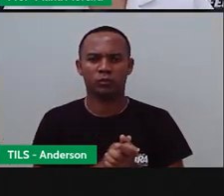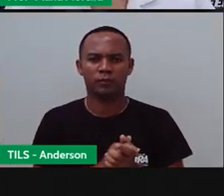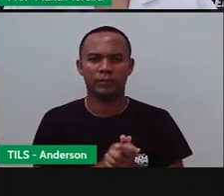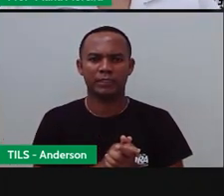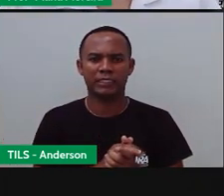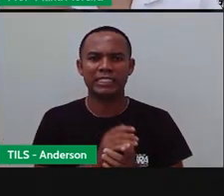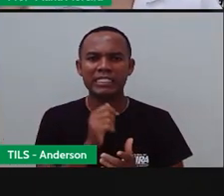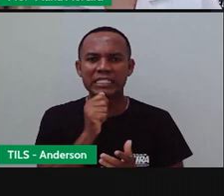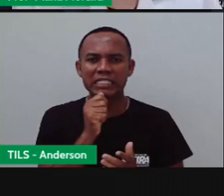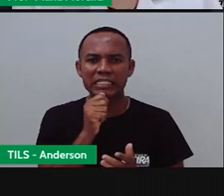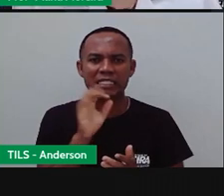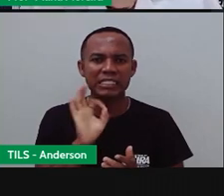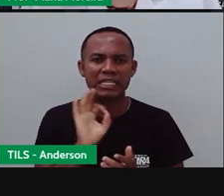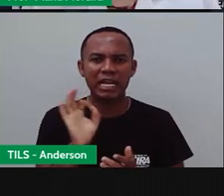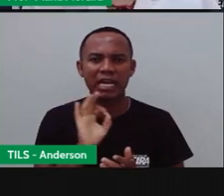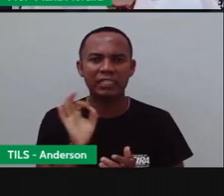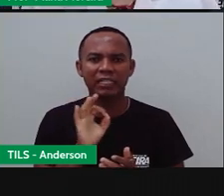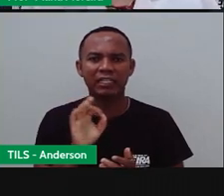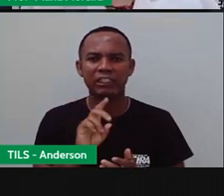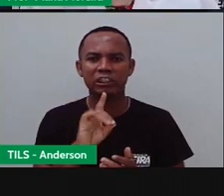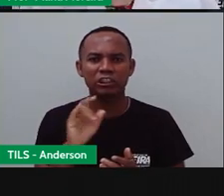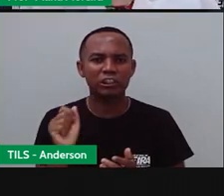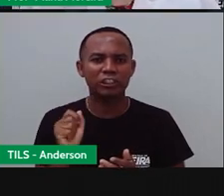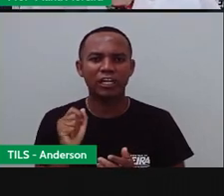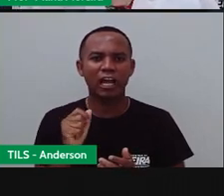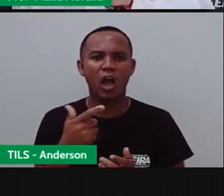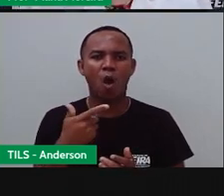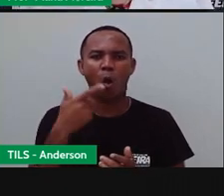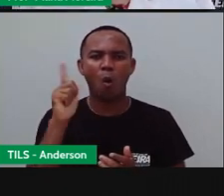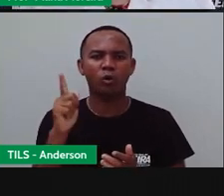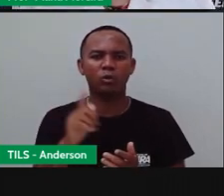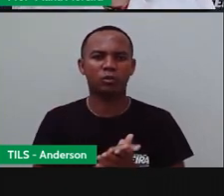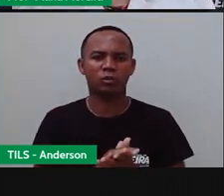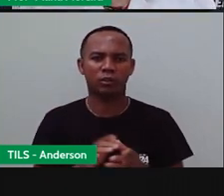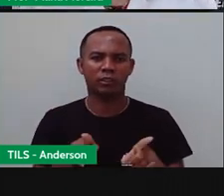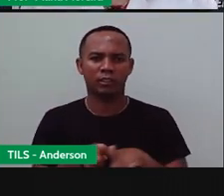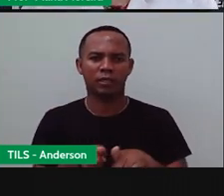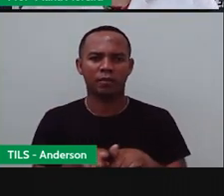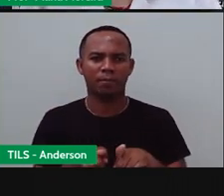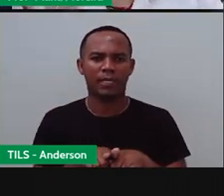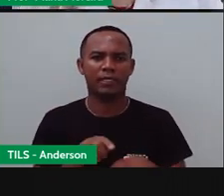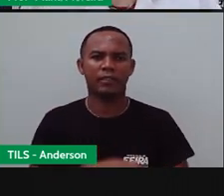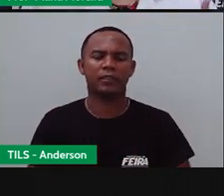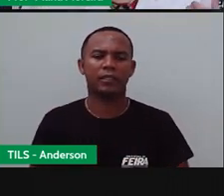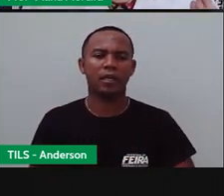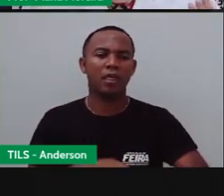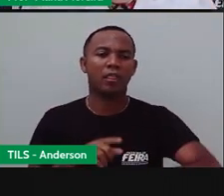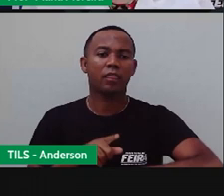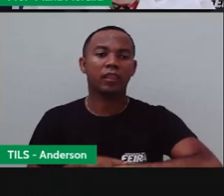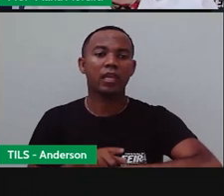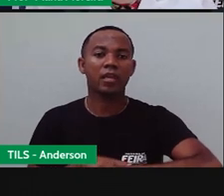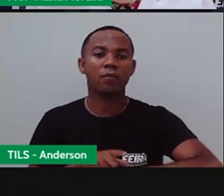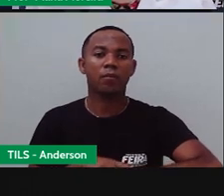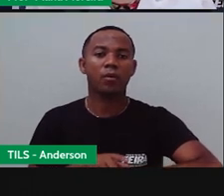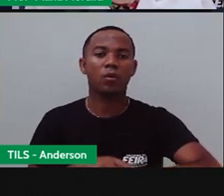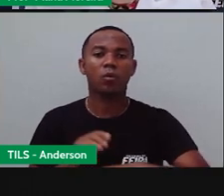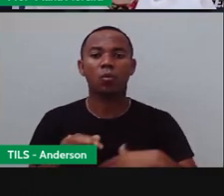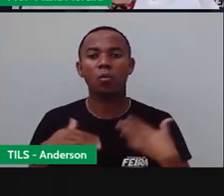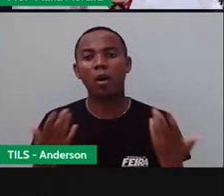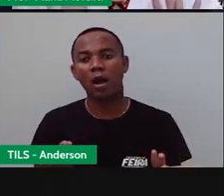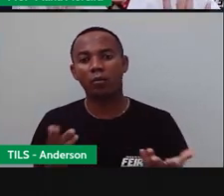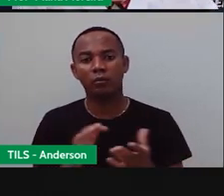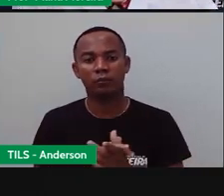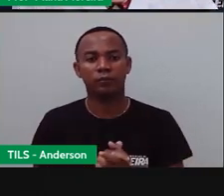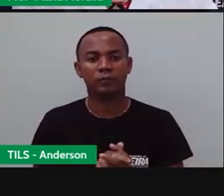Nada Como um dia Após o outro Que também se refere ao quê? A passagem do Tempo Quer dizer o seguinte,